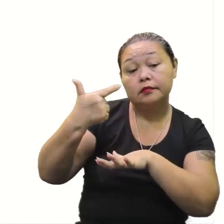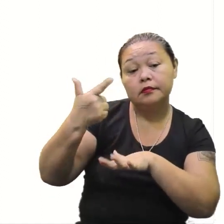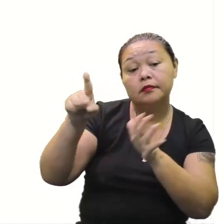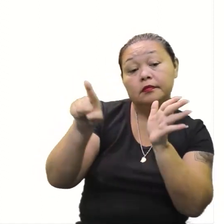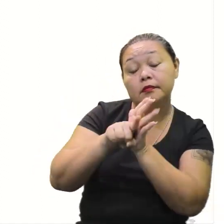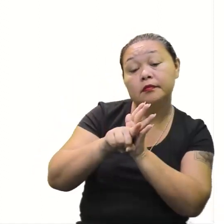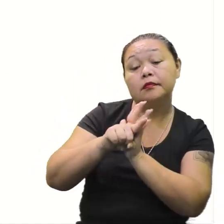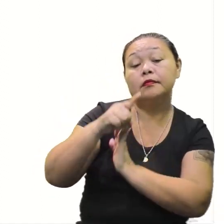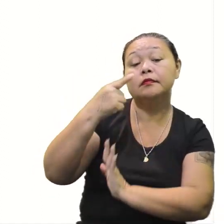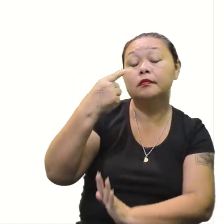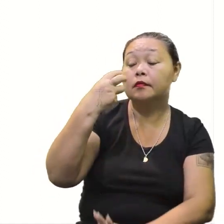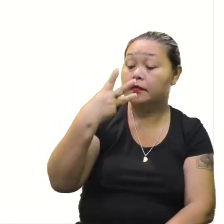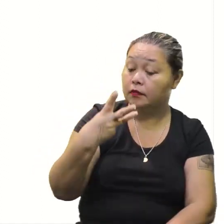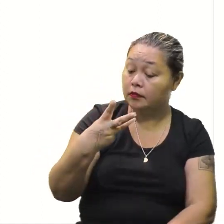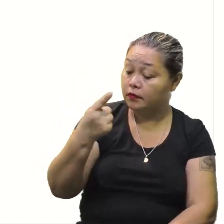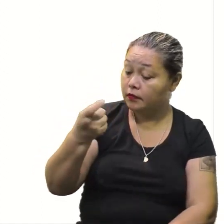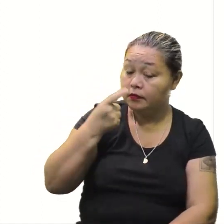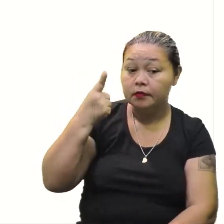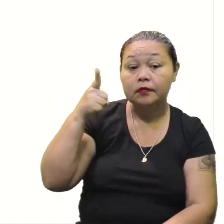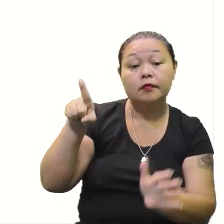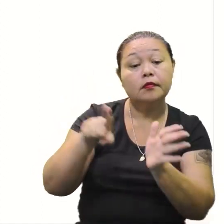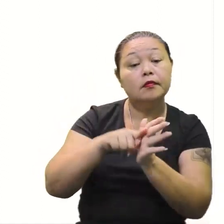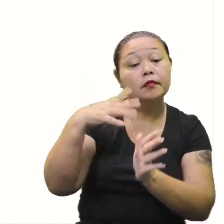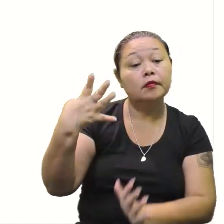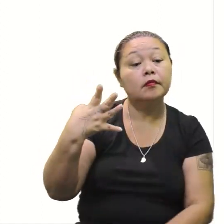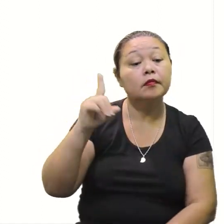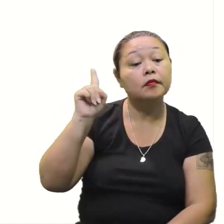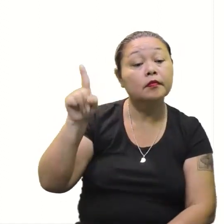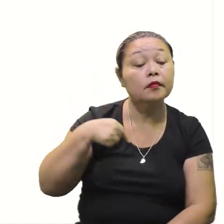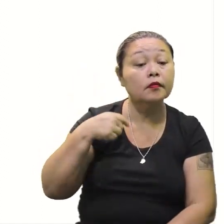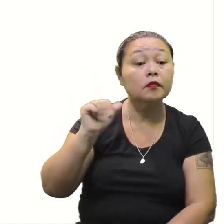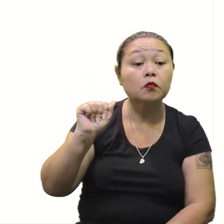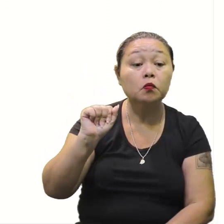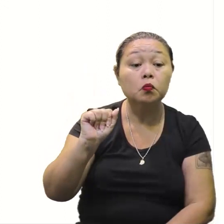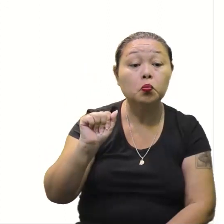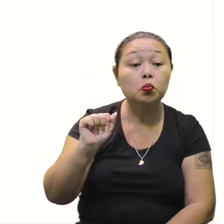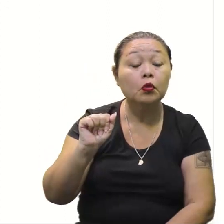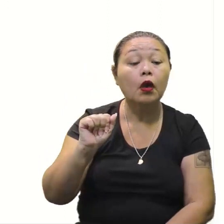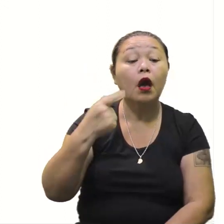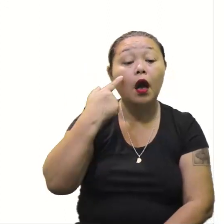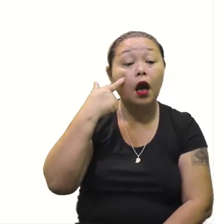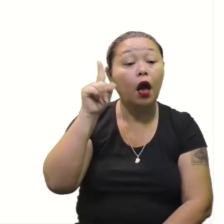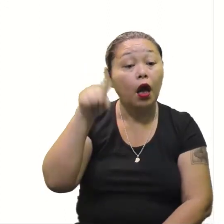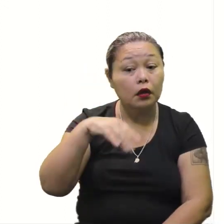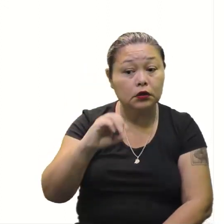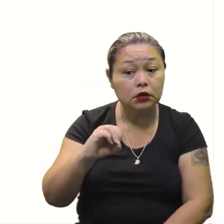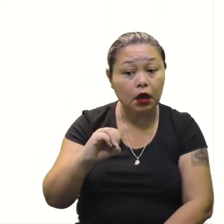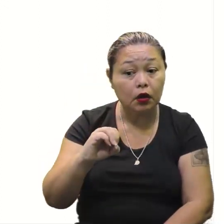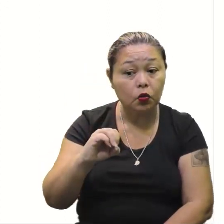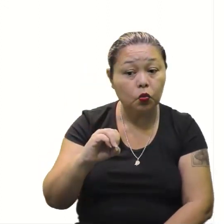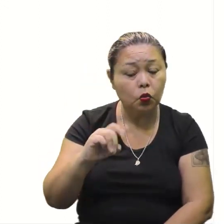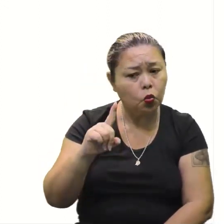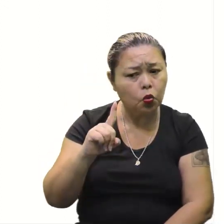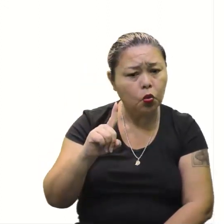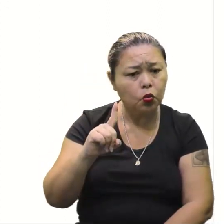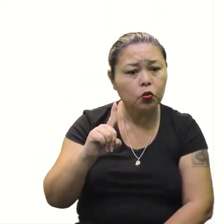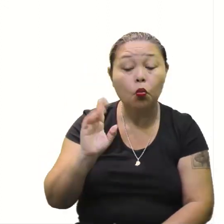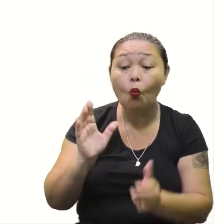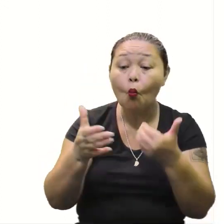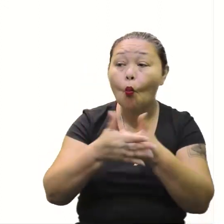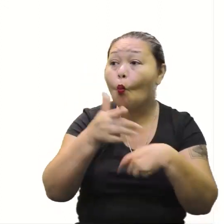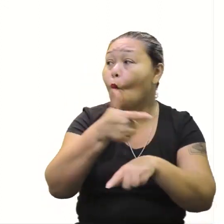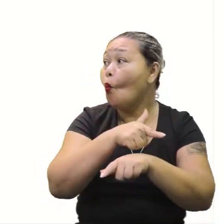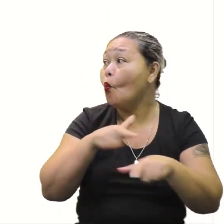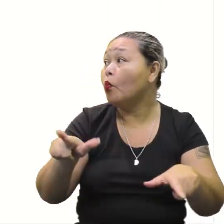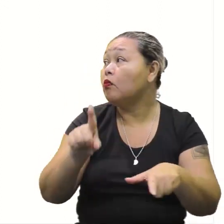3X menos 4. O A é que acompanha a X ao quadrado. Ah, não tem nada. Nós destacamos na aula, não foi? Quando não tem nada,